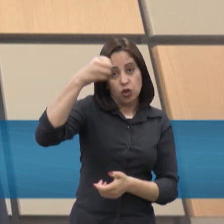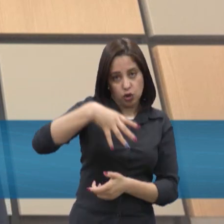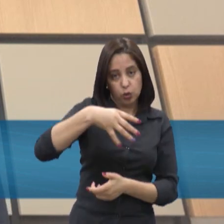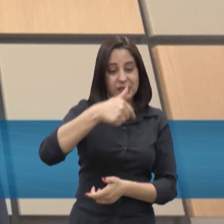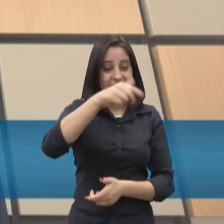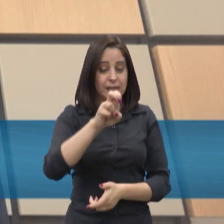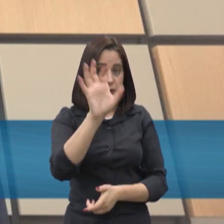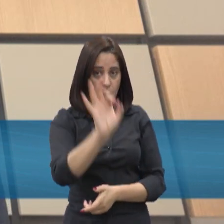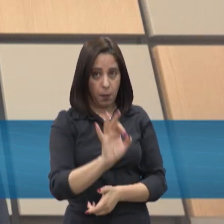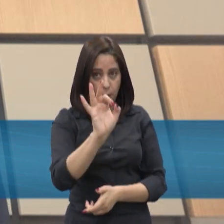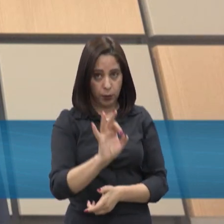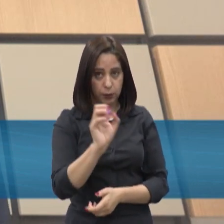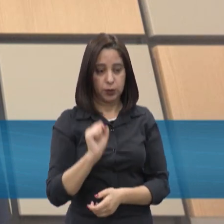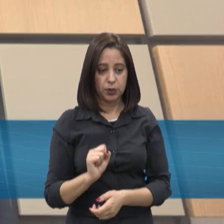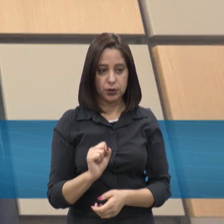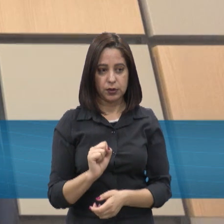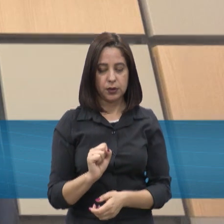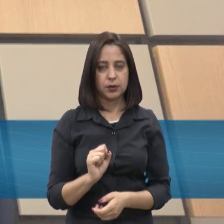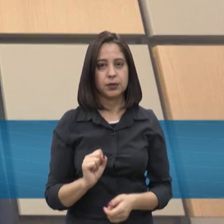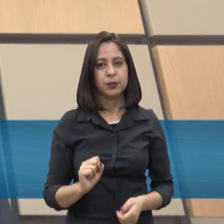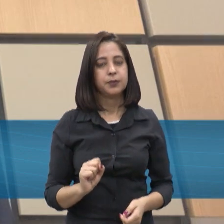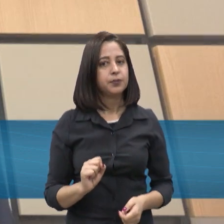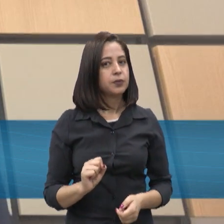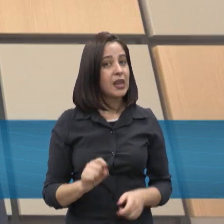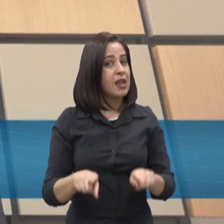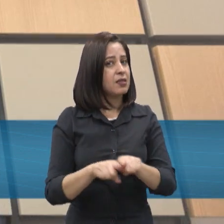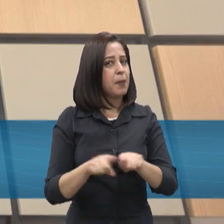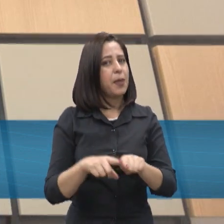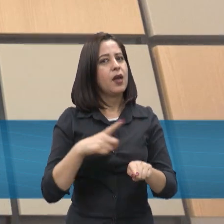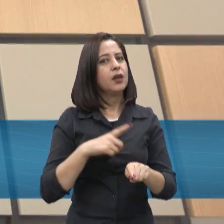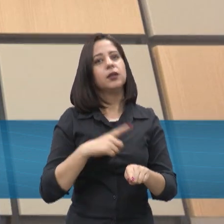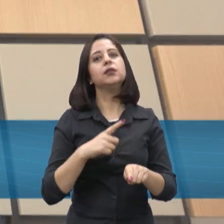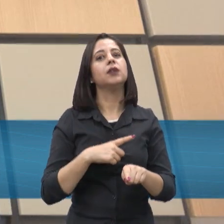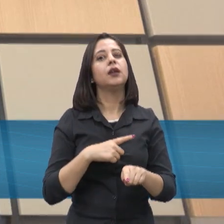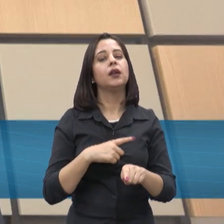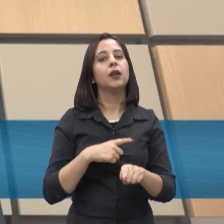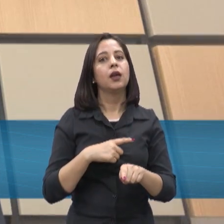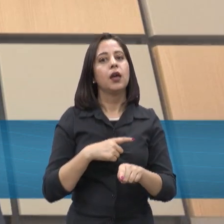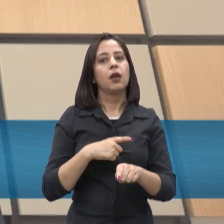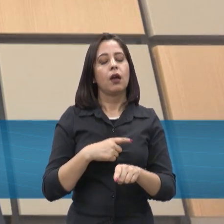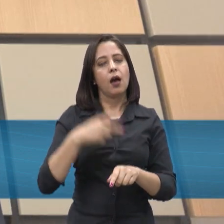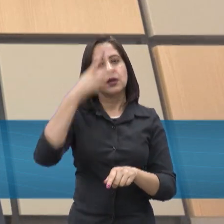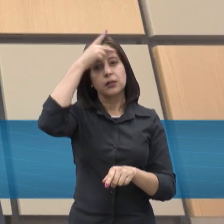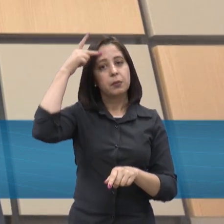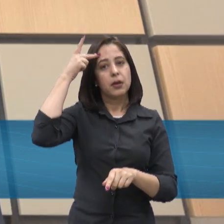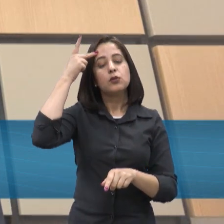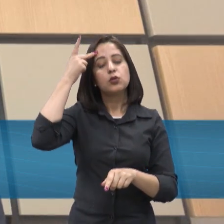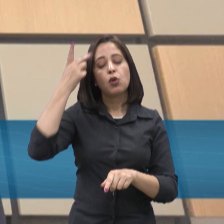% na tarifa de energia elétrica. Nós temos também os agentes da Boa Energia que são